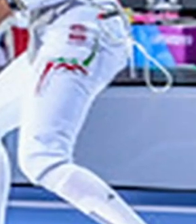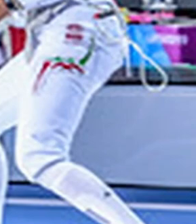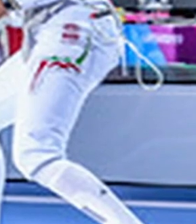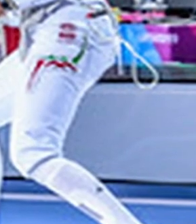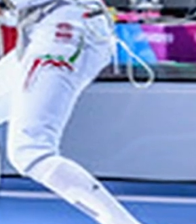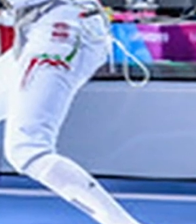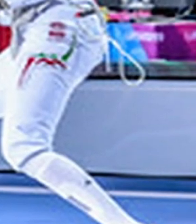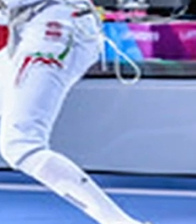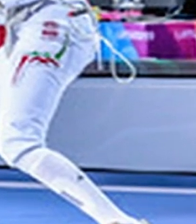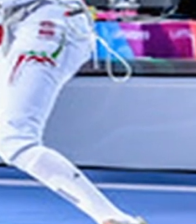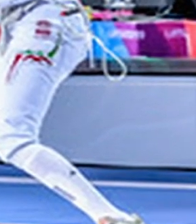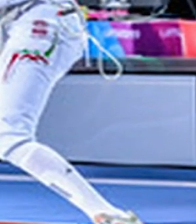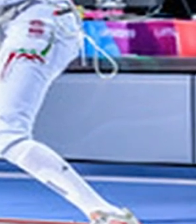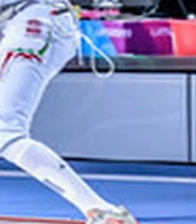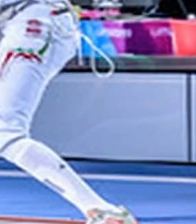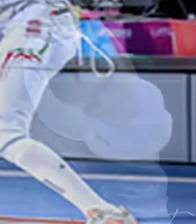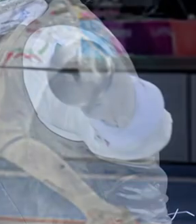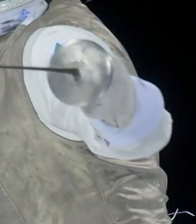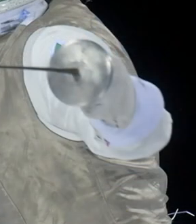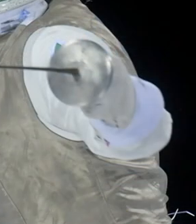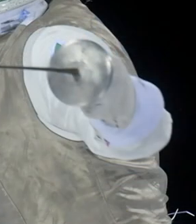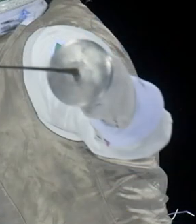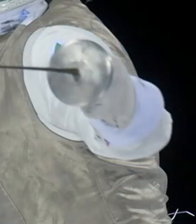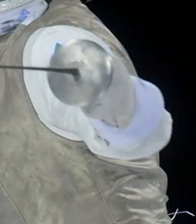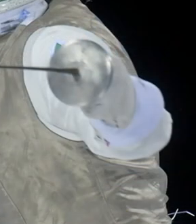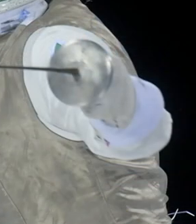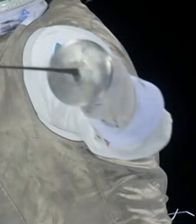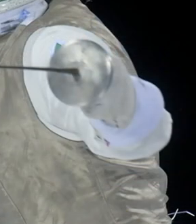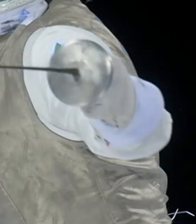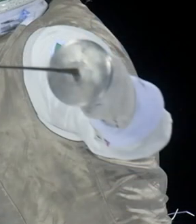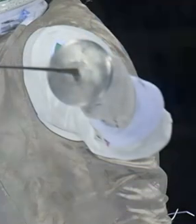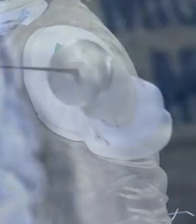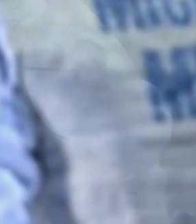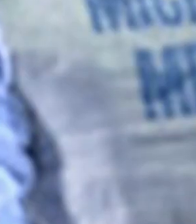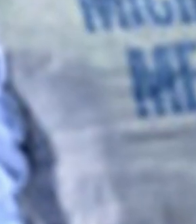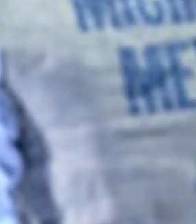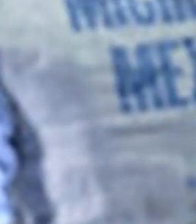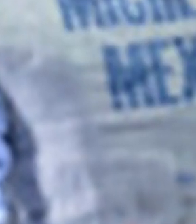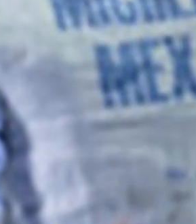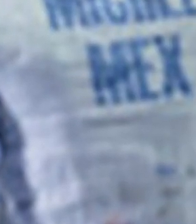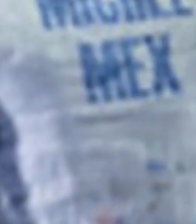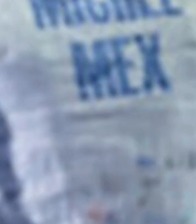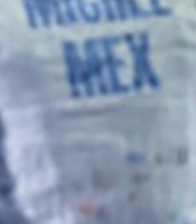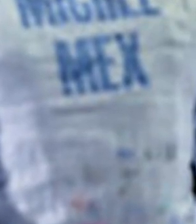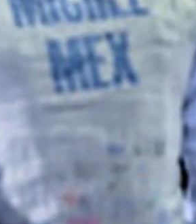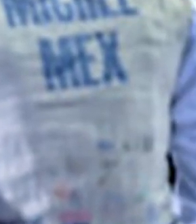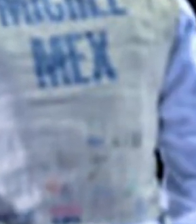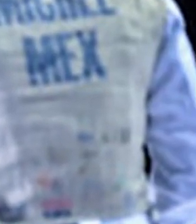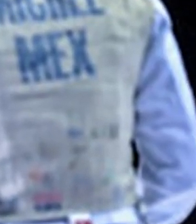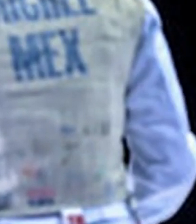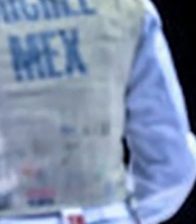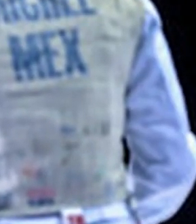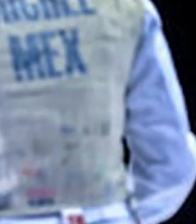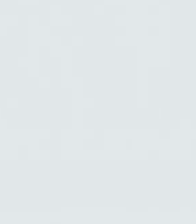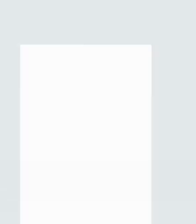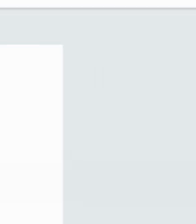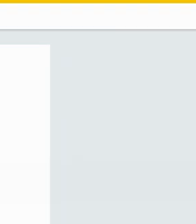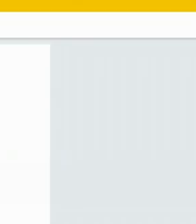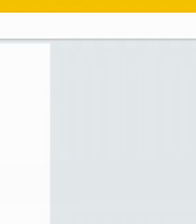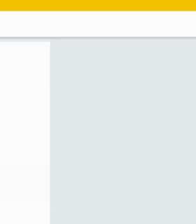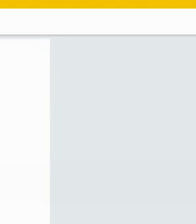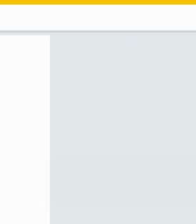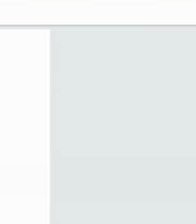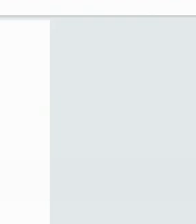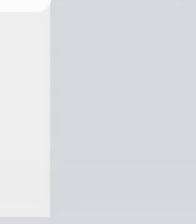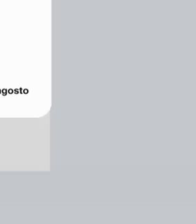Na esgrima, o Brasil também alcançou o melhor resultado, medalha de bronze na modalidade florete feminino. E ainda